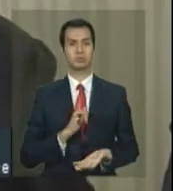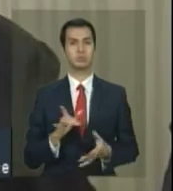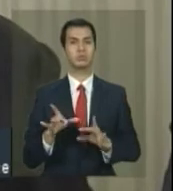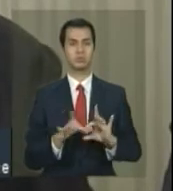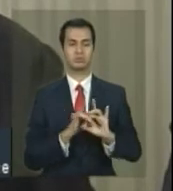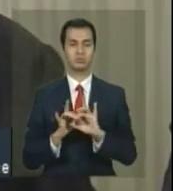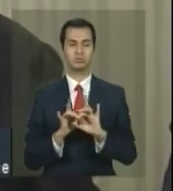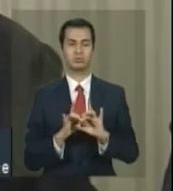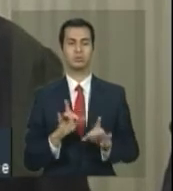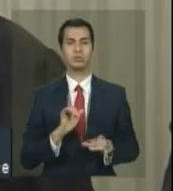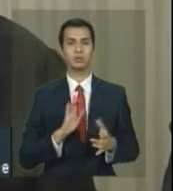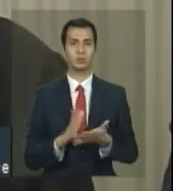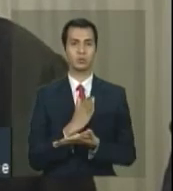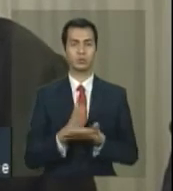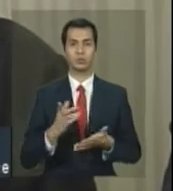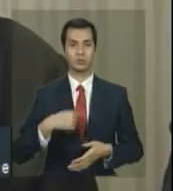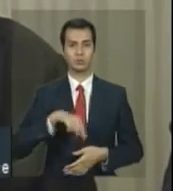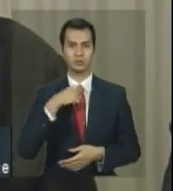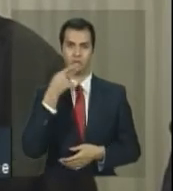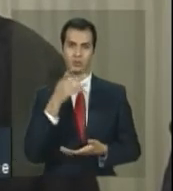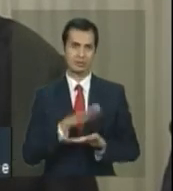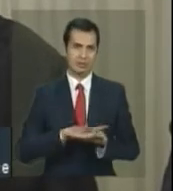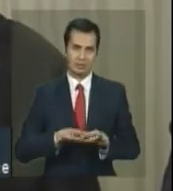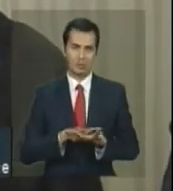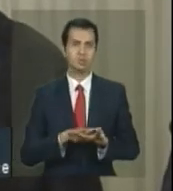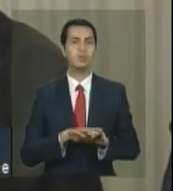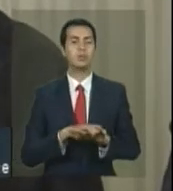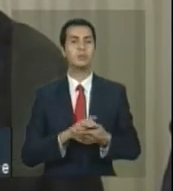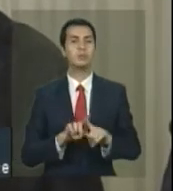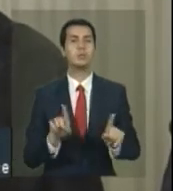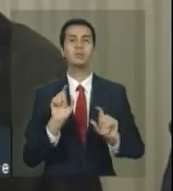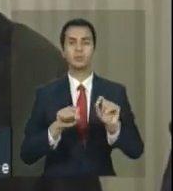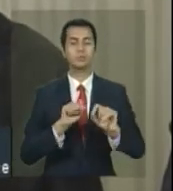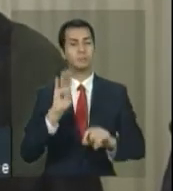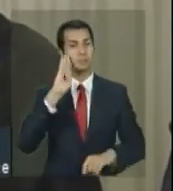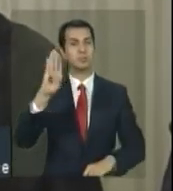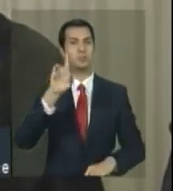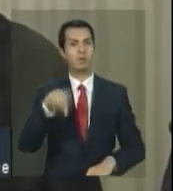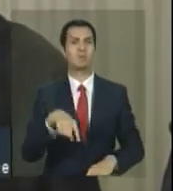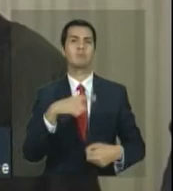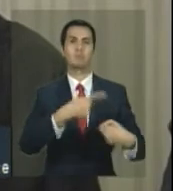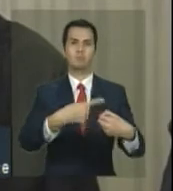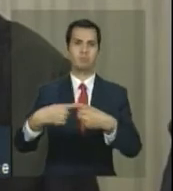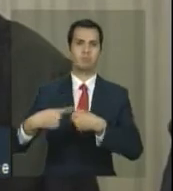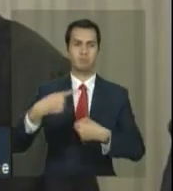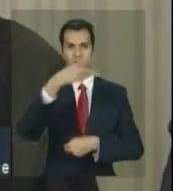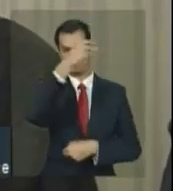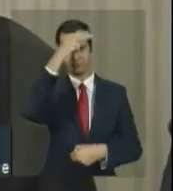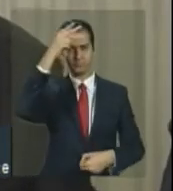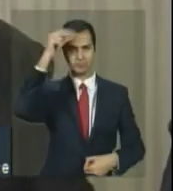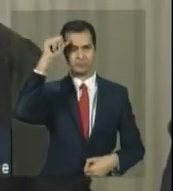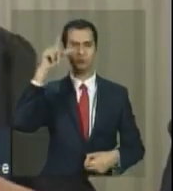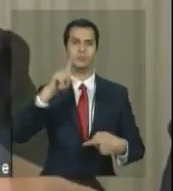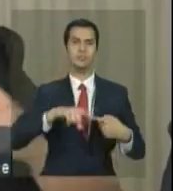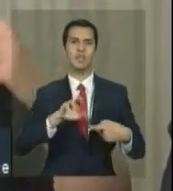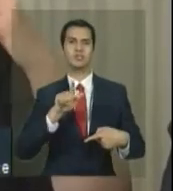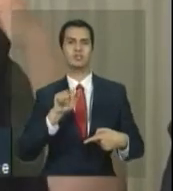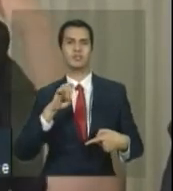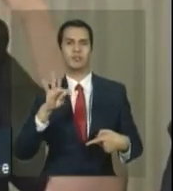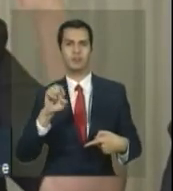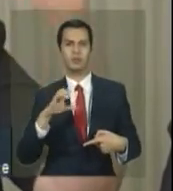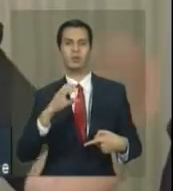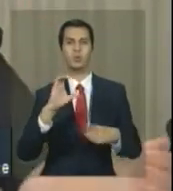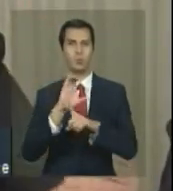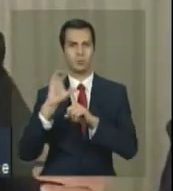coisas que a gente não comentou aqui. Eu acho que a mobilização foi das prefeituras. Aí eu acho que envolve agente comunitário,